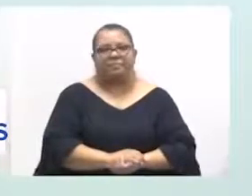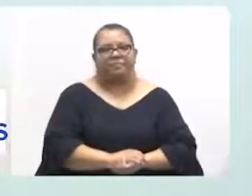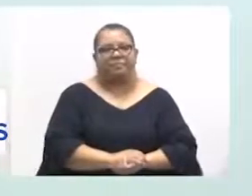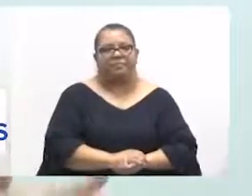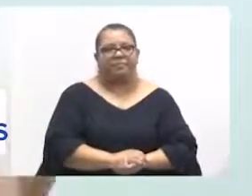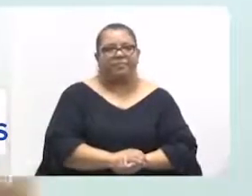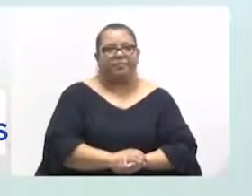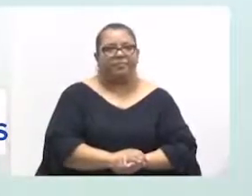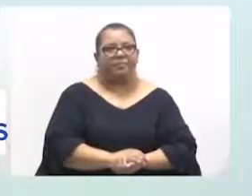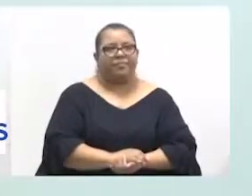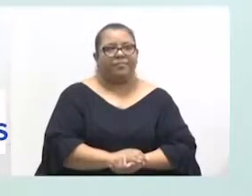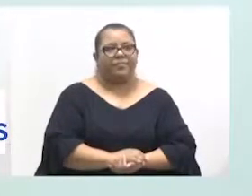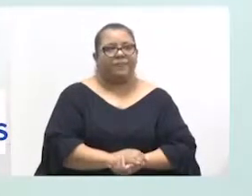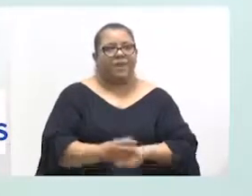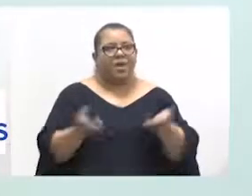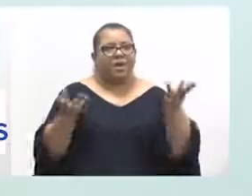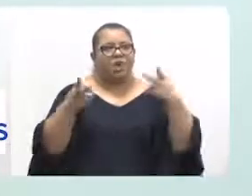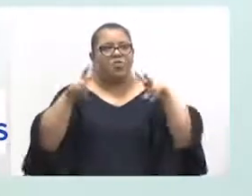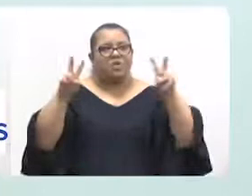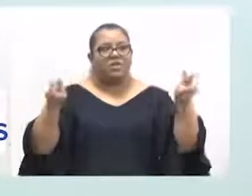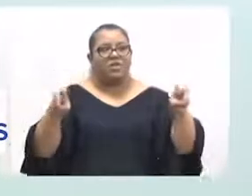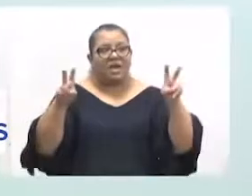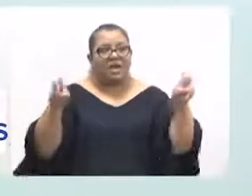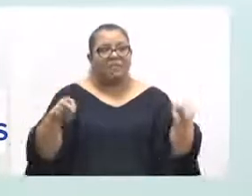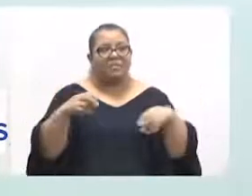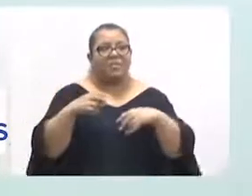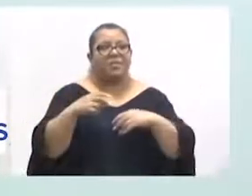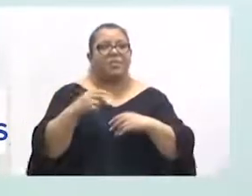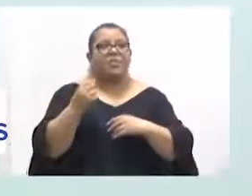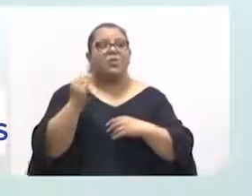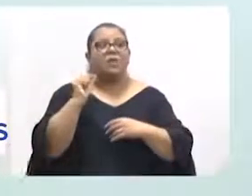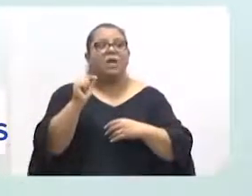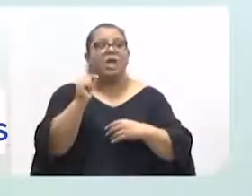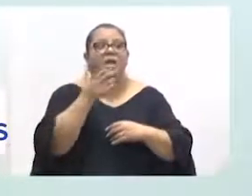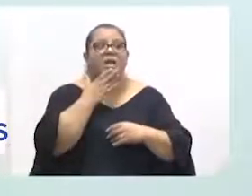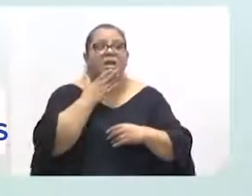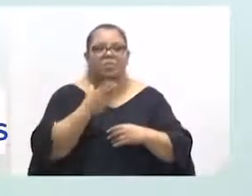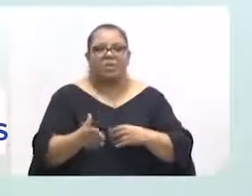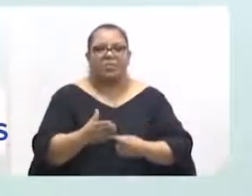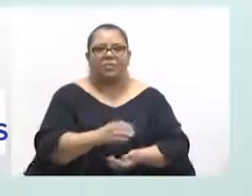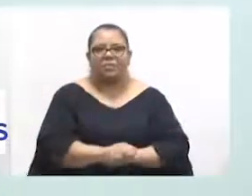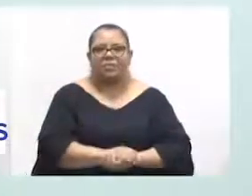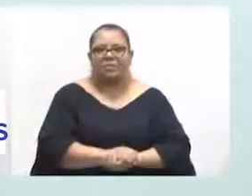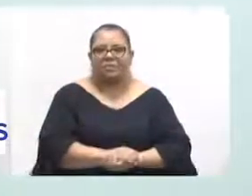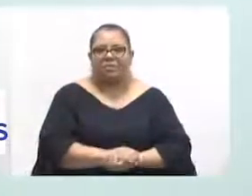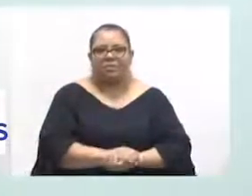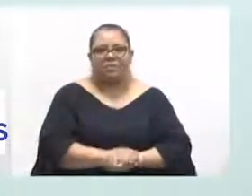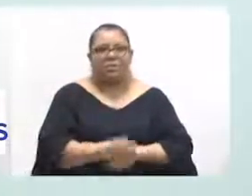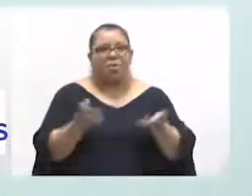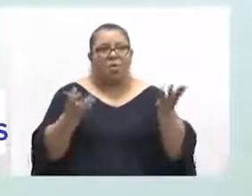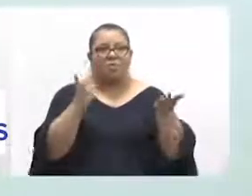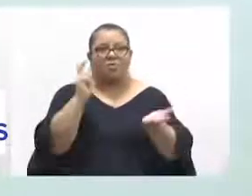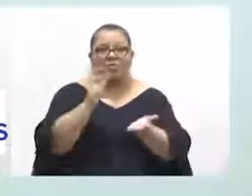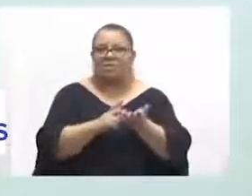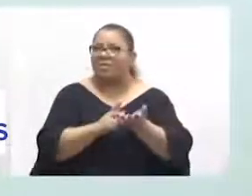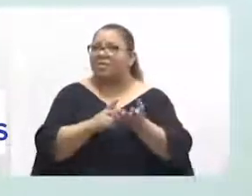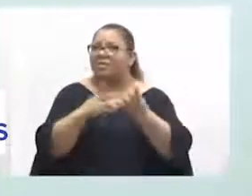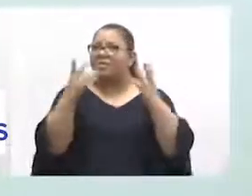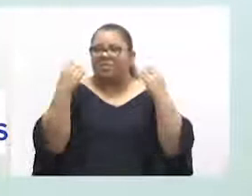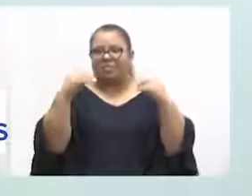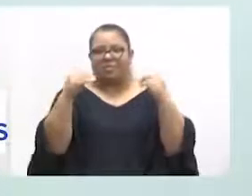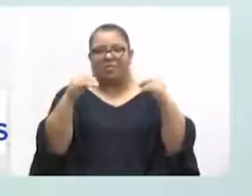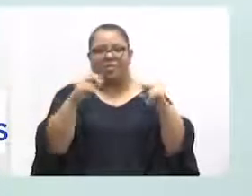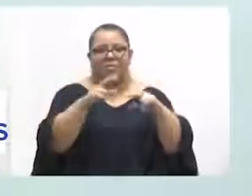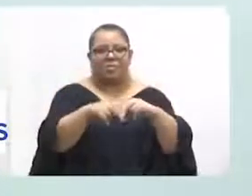Então, o assunto são as demandas. Pode passar mais um. Então, na verdade, eu coloquei em alguns tópicos, mas para a gente